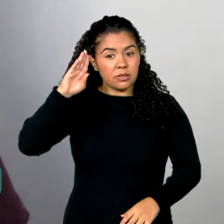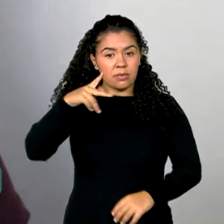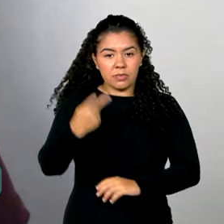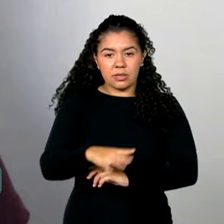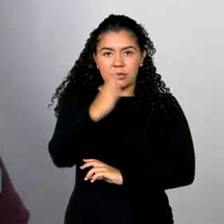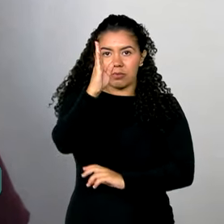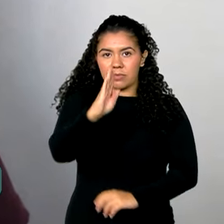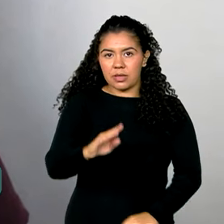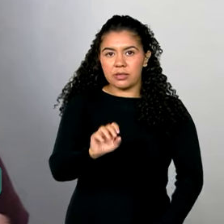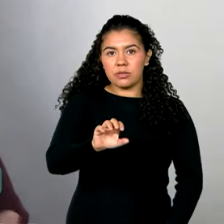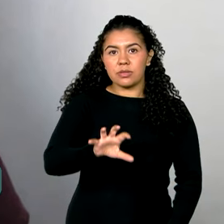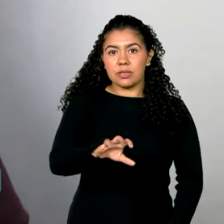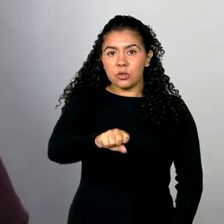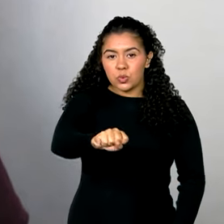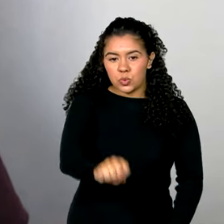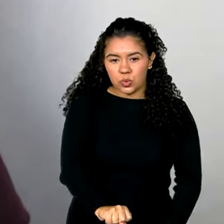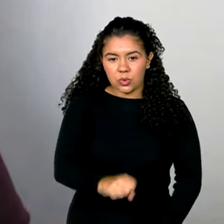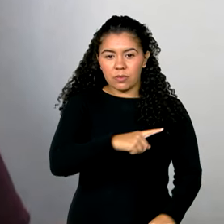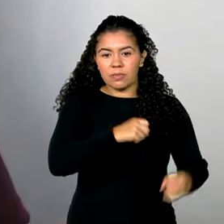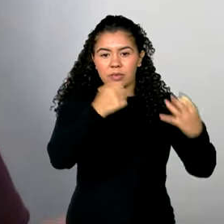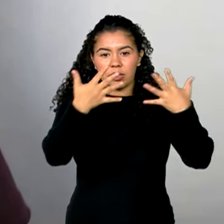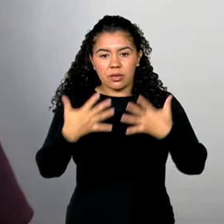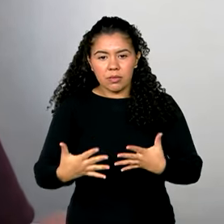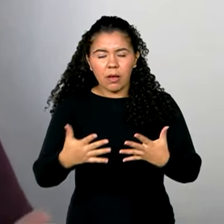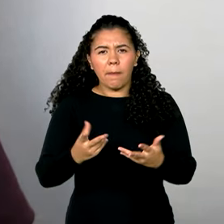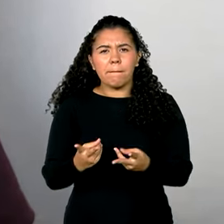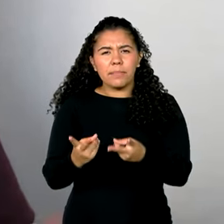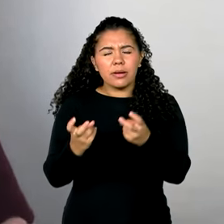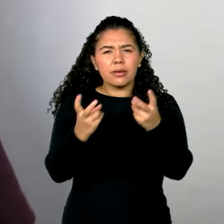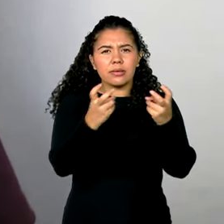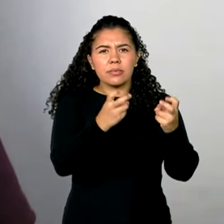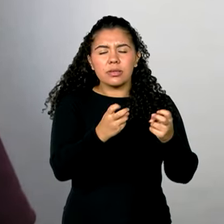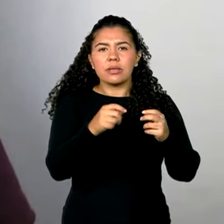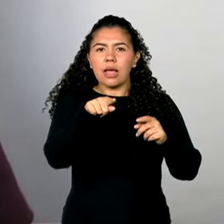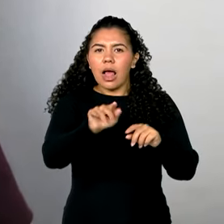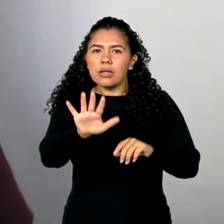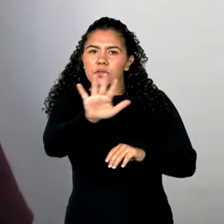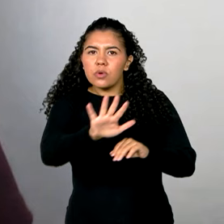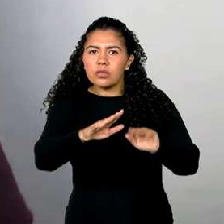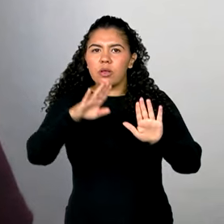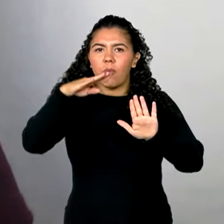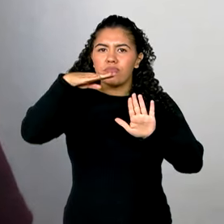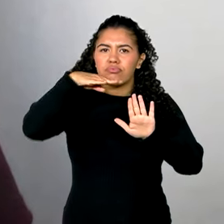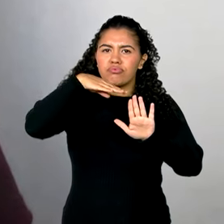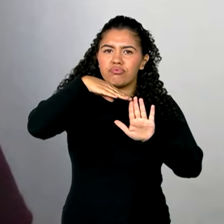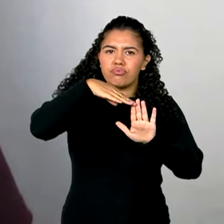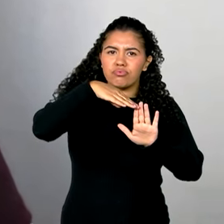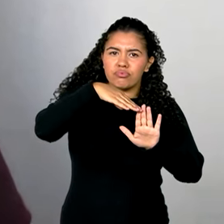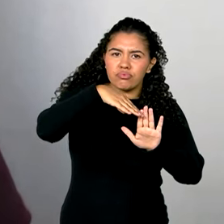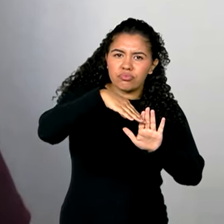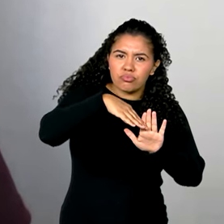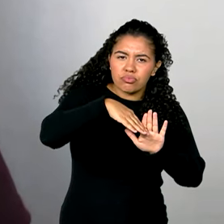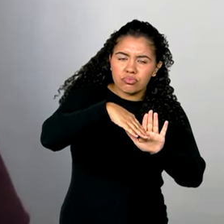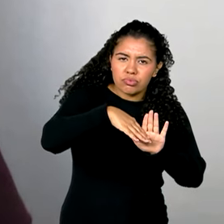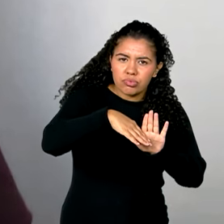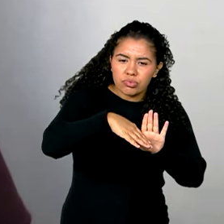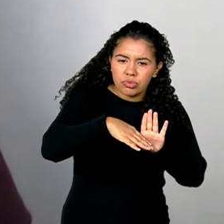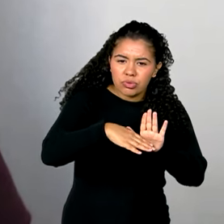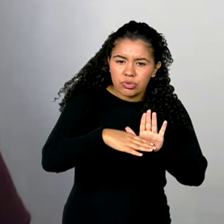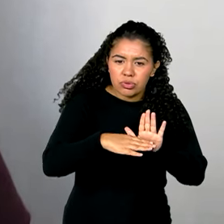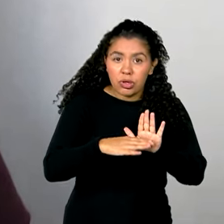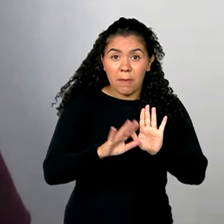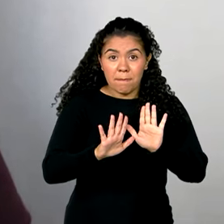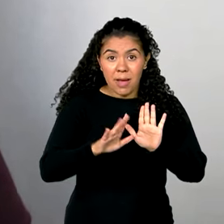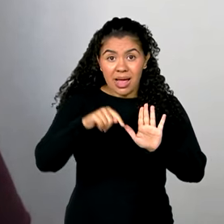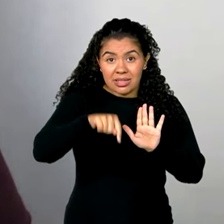A gente tinha observado que esses casos de influenza estavam reduzindo ou começando a parar de crescer, mas nessa